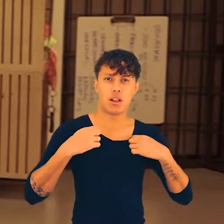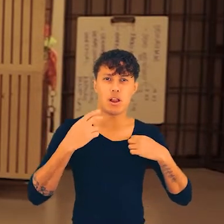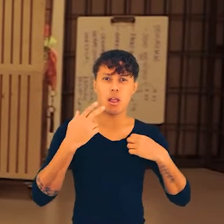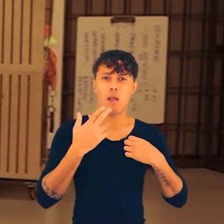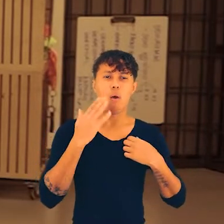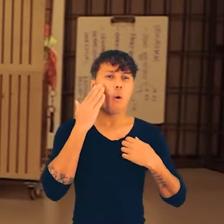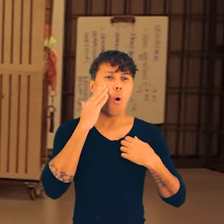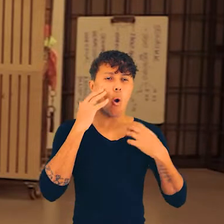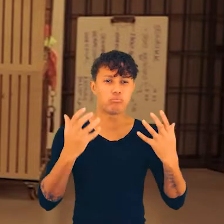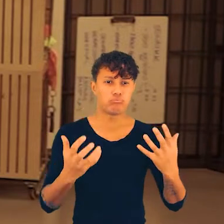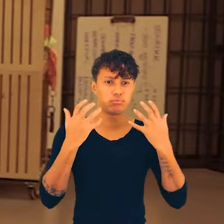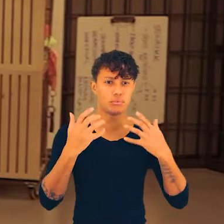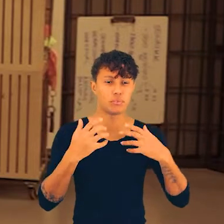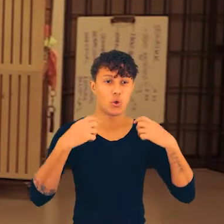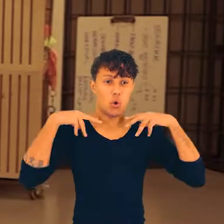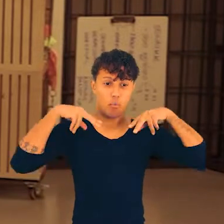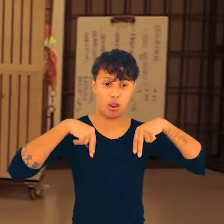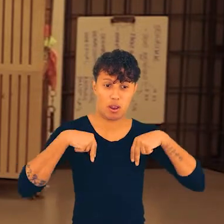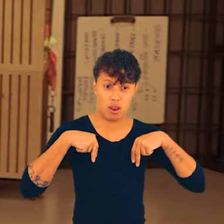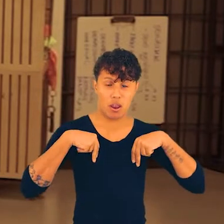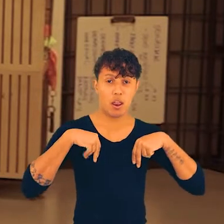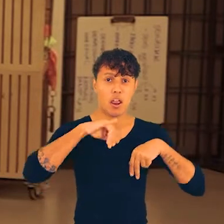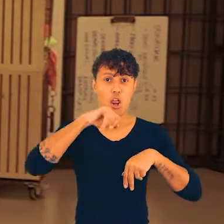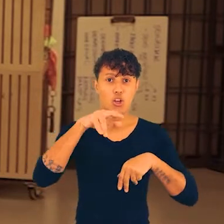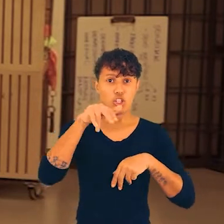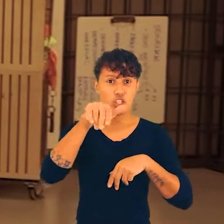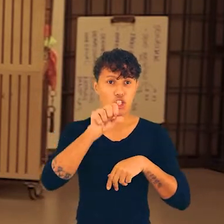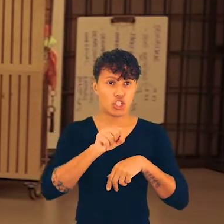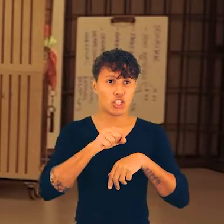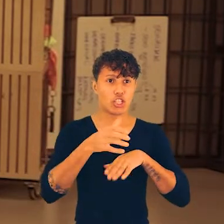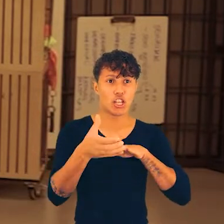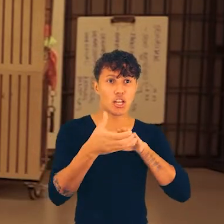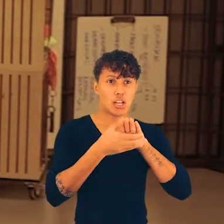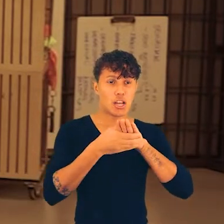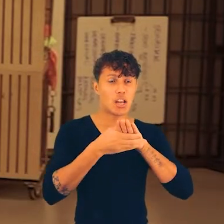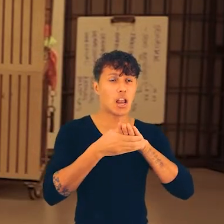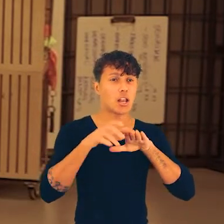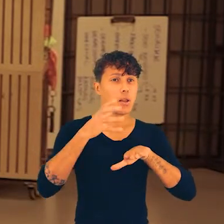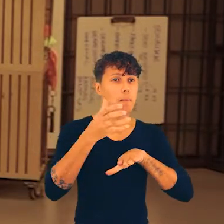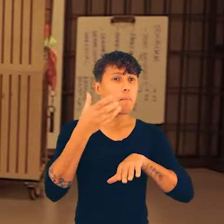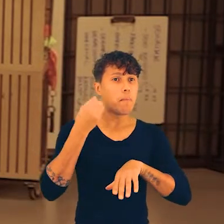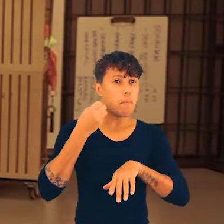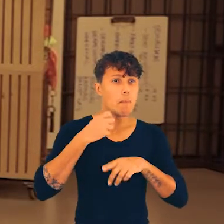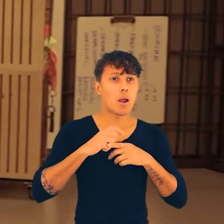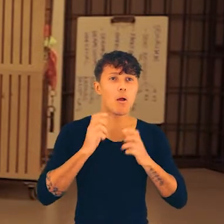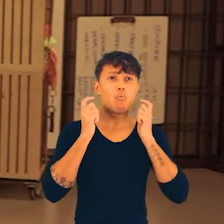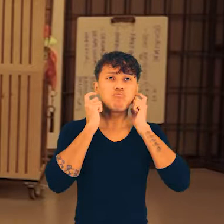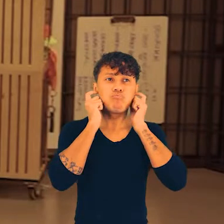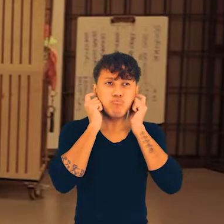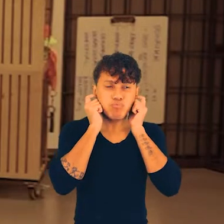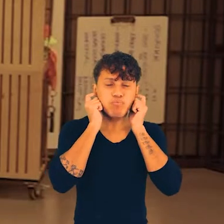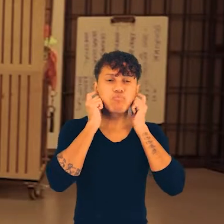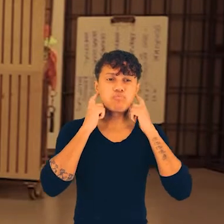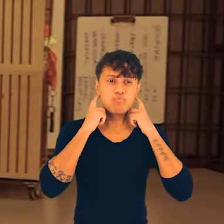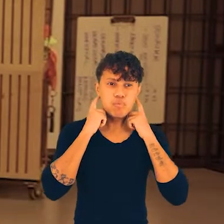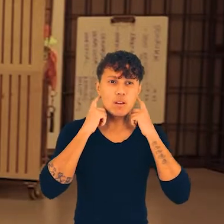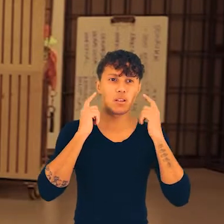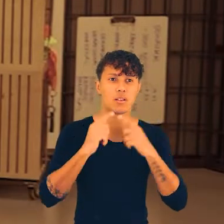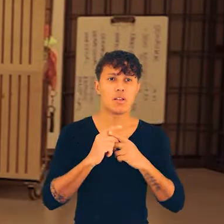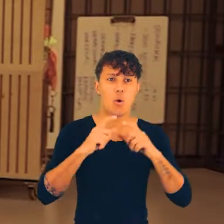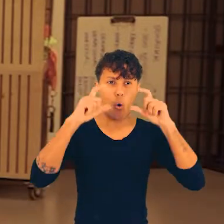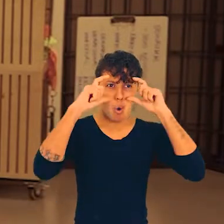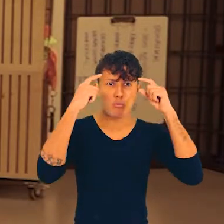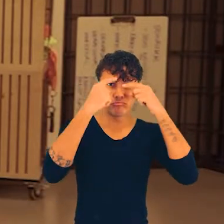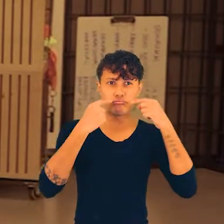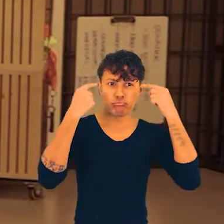rosa, um macacão jeans. Estou com tênis branco, argolas na minha orelha, tenho óculos redondo e estou com